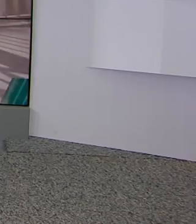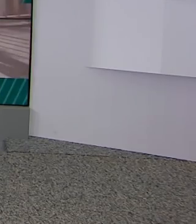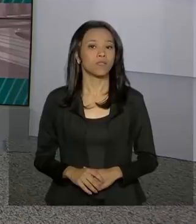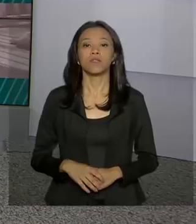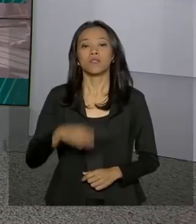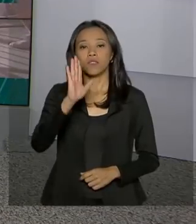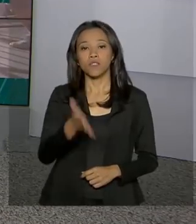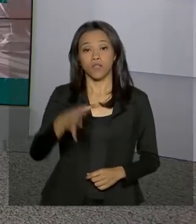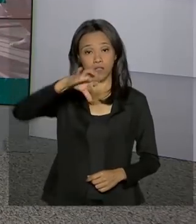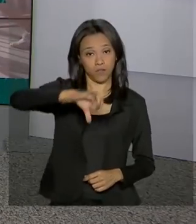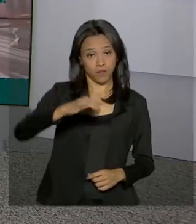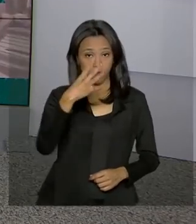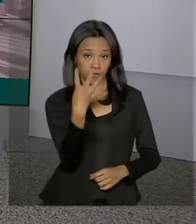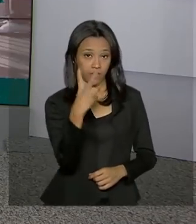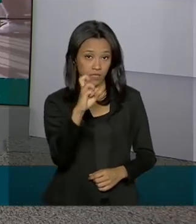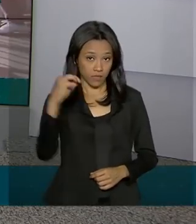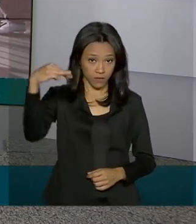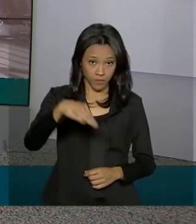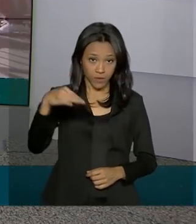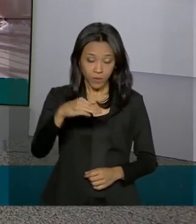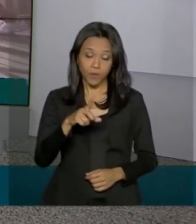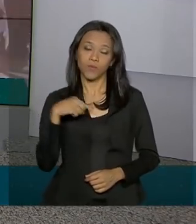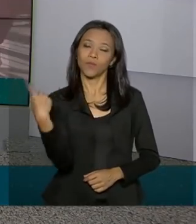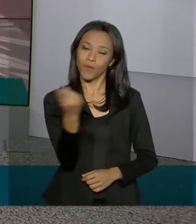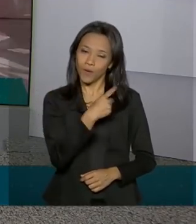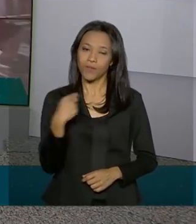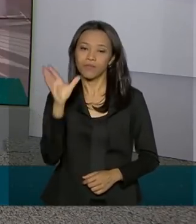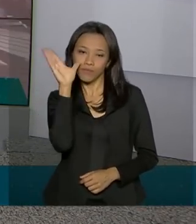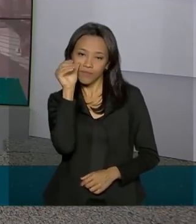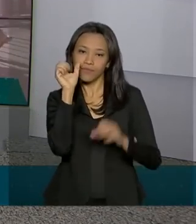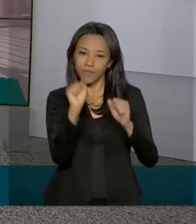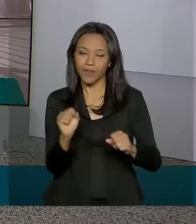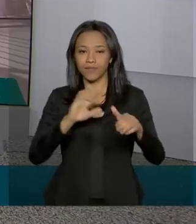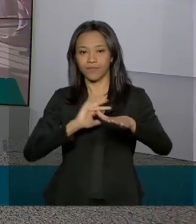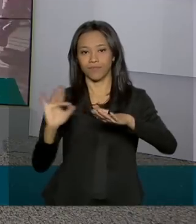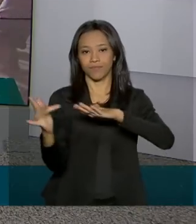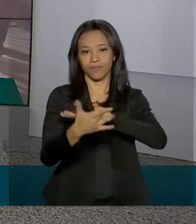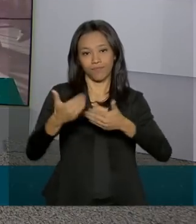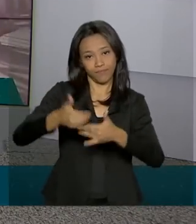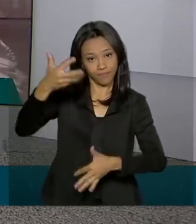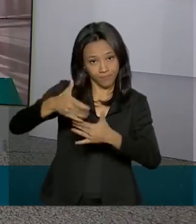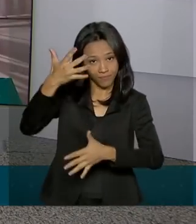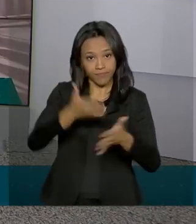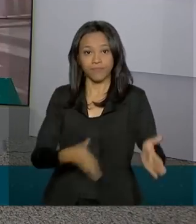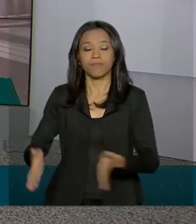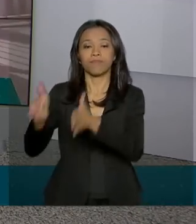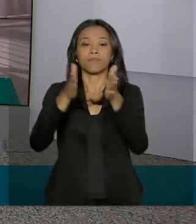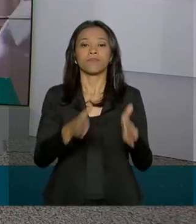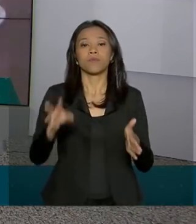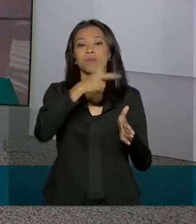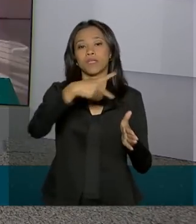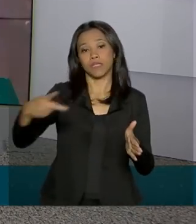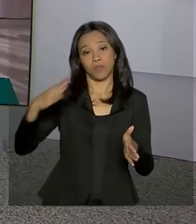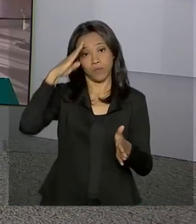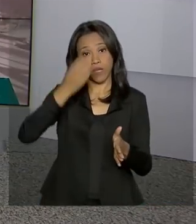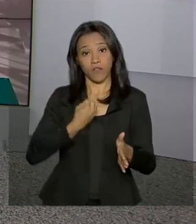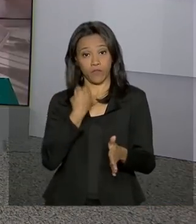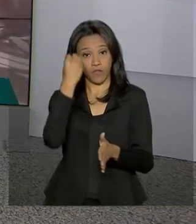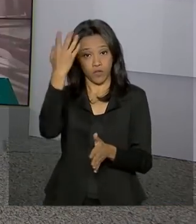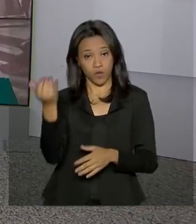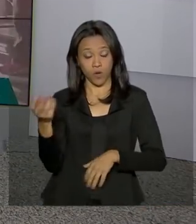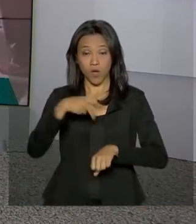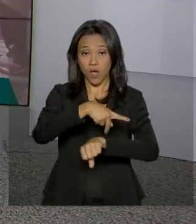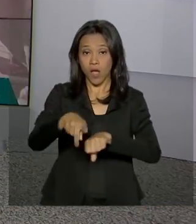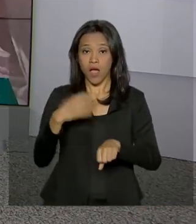São 9 horas e 45 minutos, estamos ao vivo também pelas nossas redes sociais. O presidente Jair Bolsonaro viajou para a Argentina,